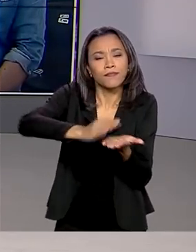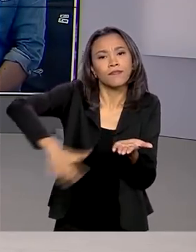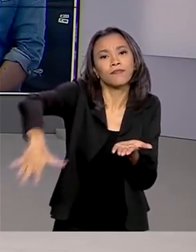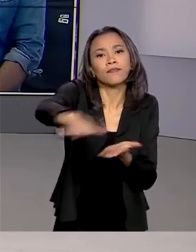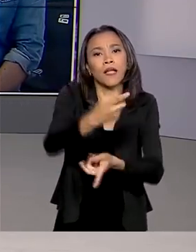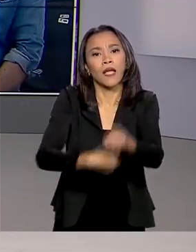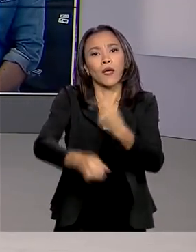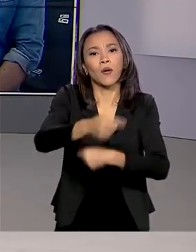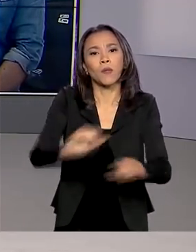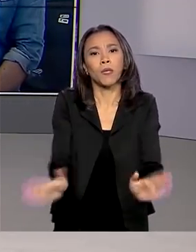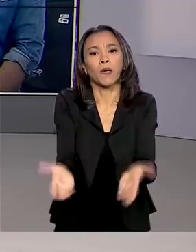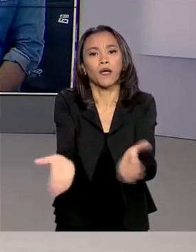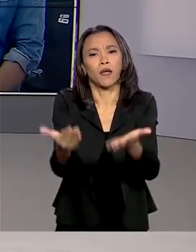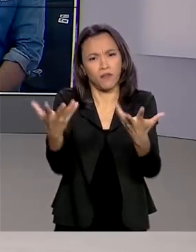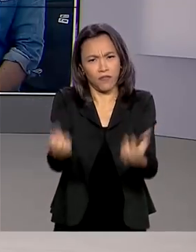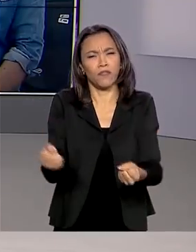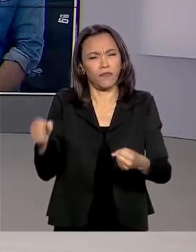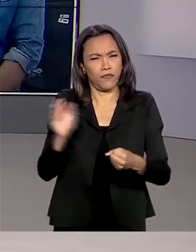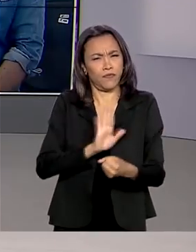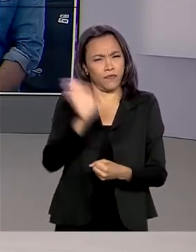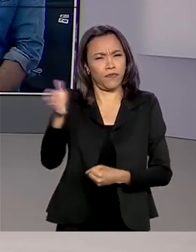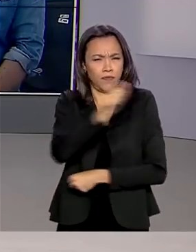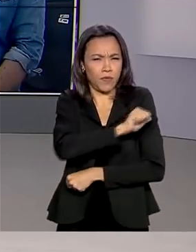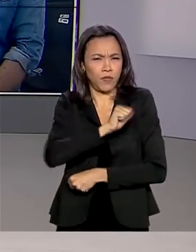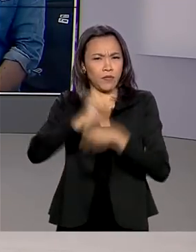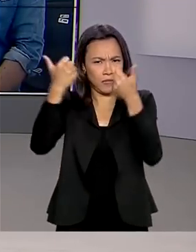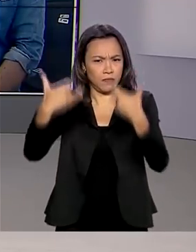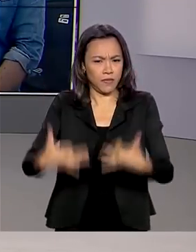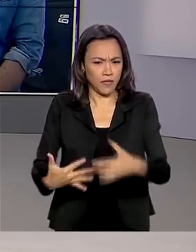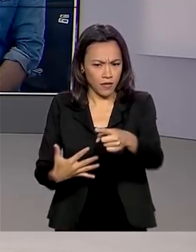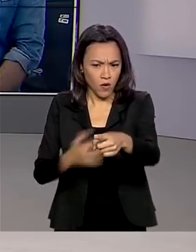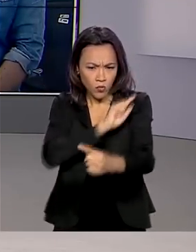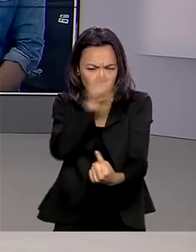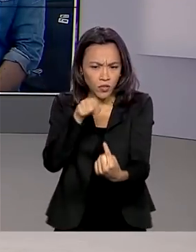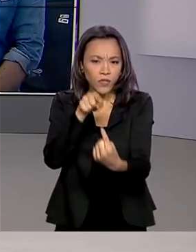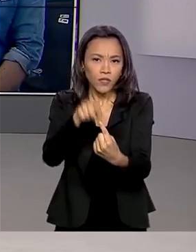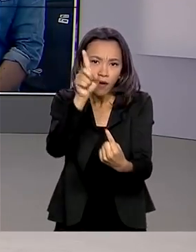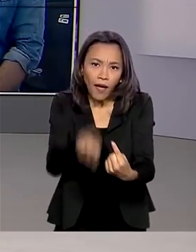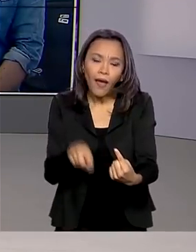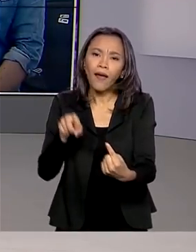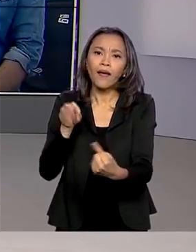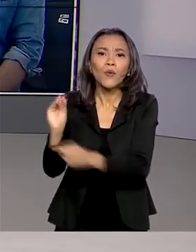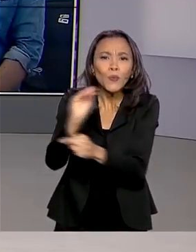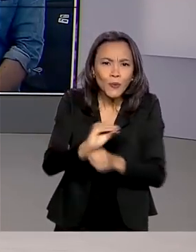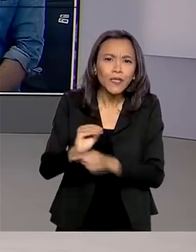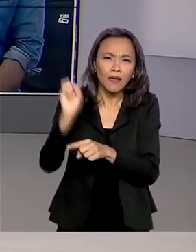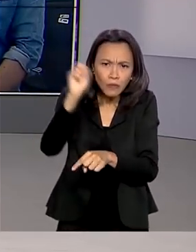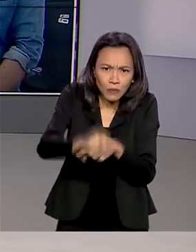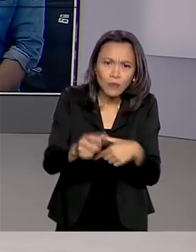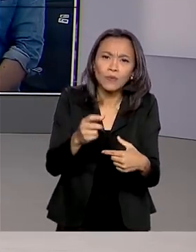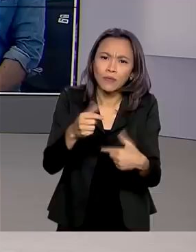conversar com Igor Santos. Igor, a intenção é preservar os empregos durante esse momento de pandemia?